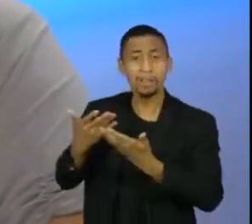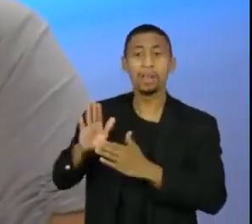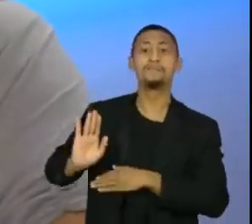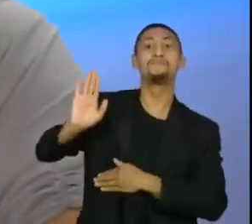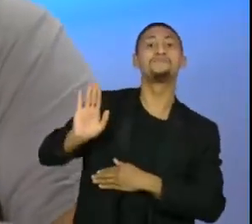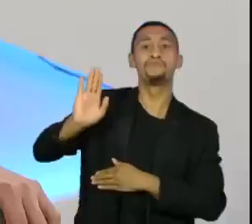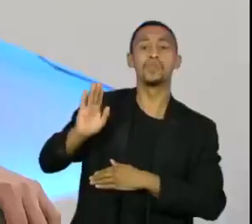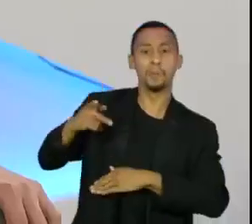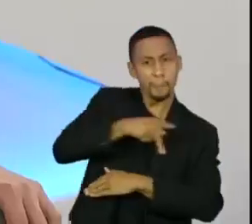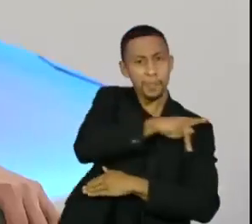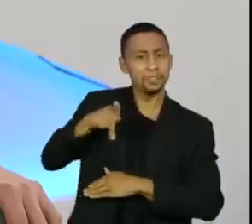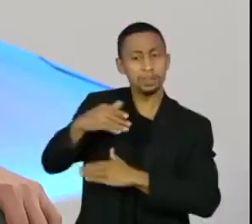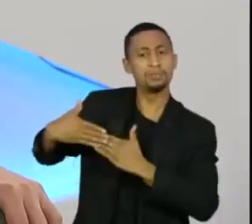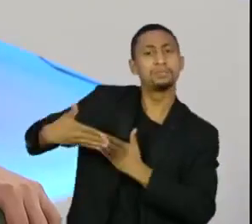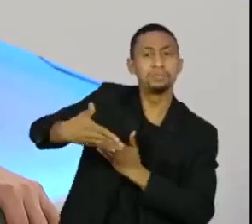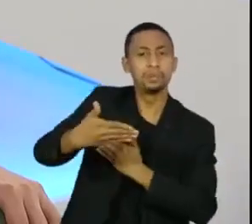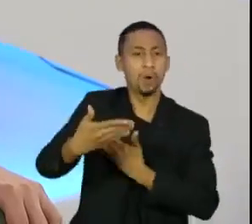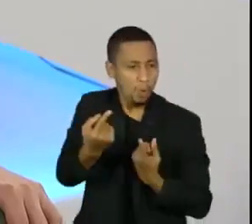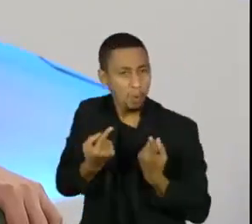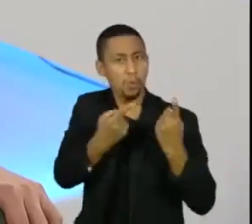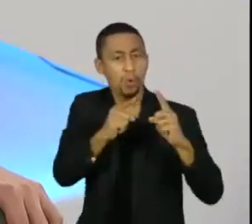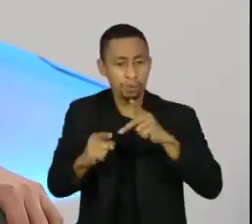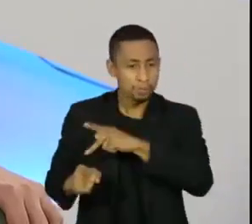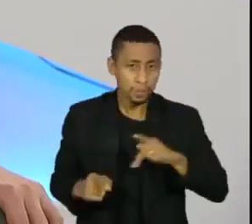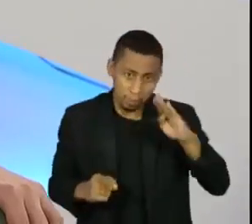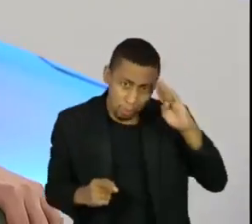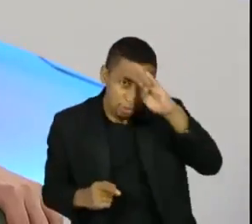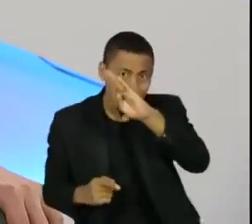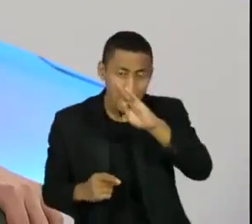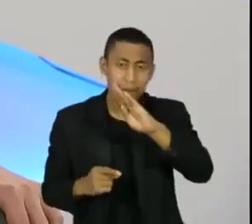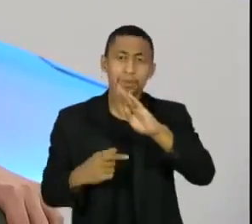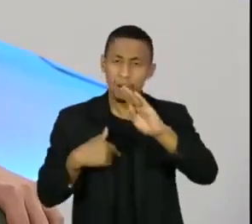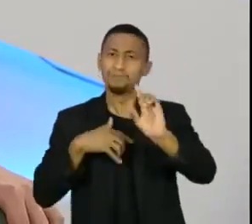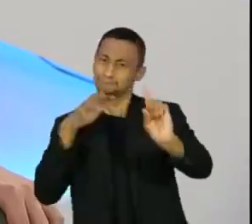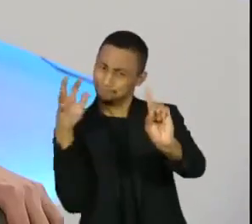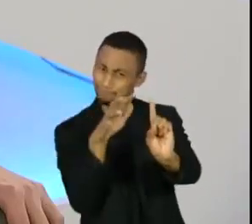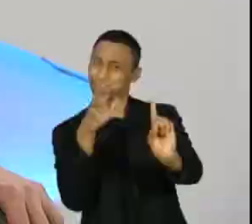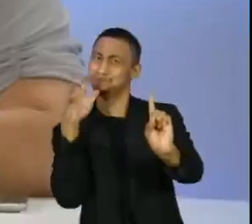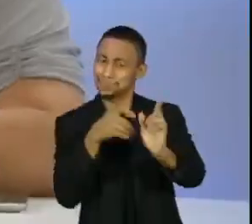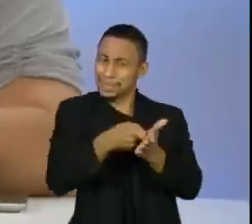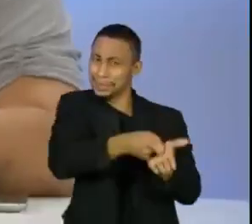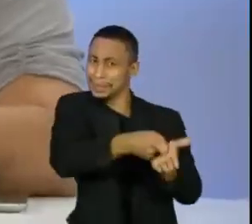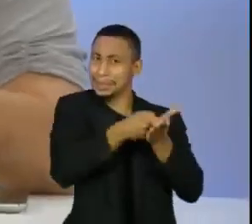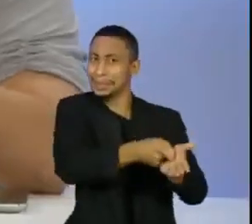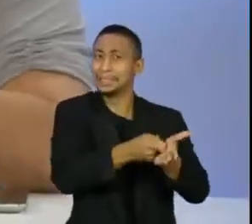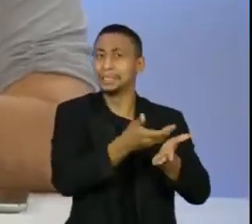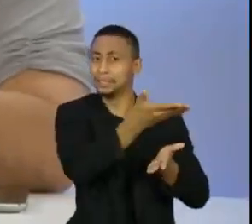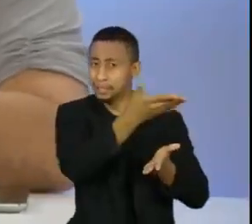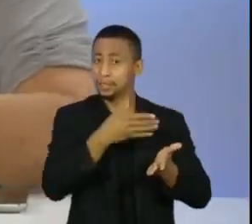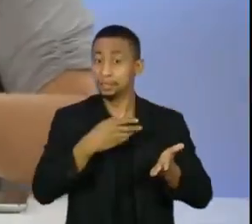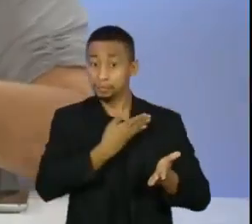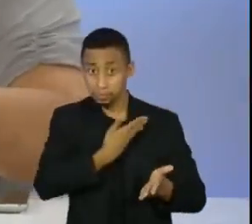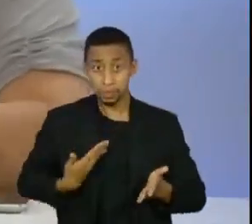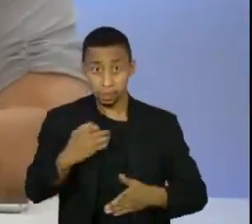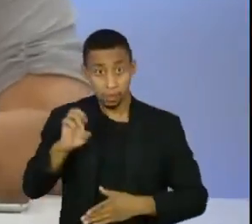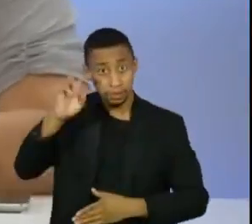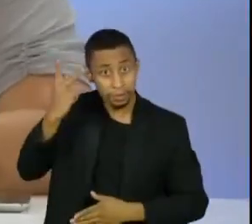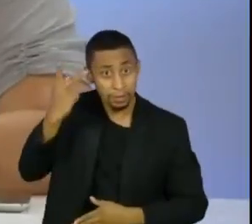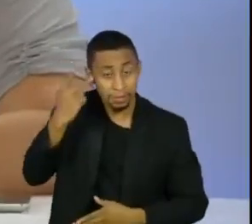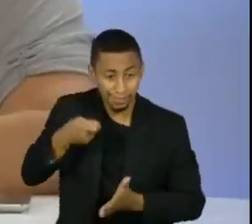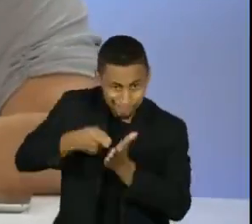com o Jair Bolsonaro, isso teve uma pressão política no governo federal. Eu queria entender se o senhor acha que é